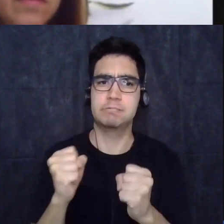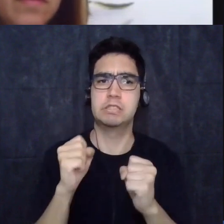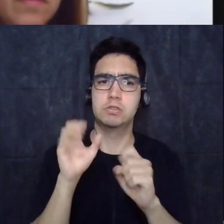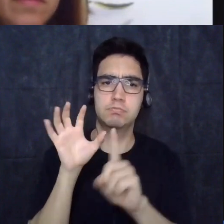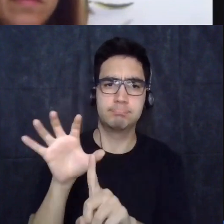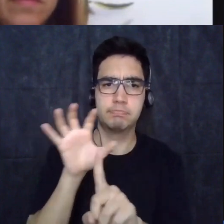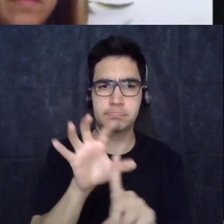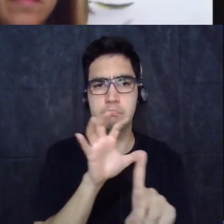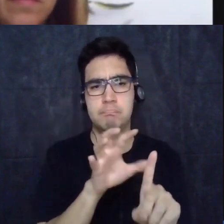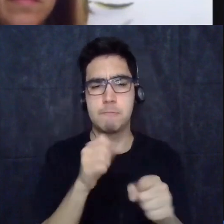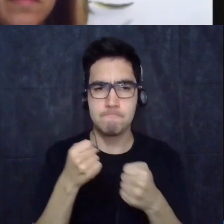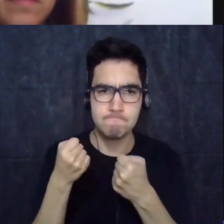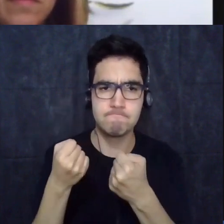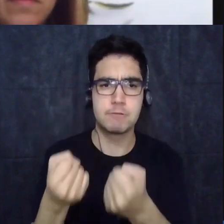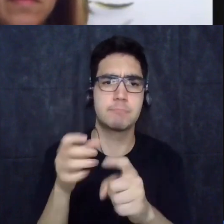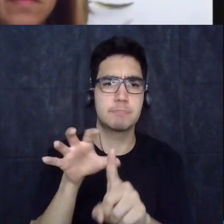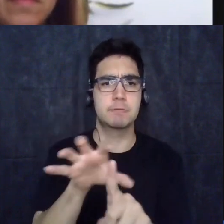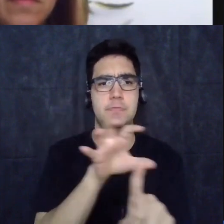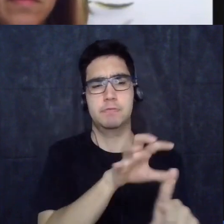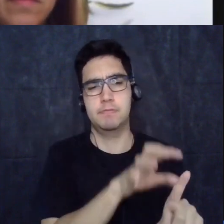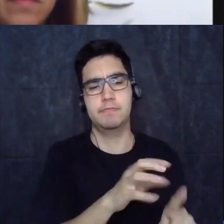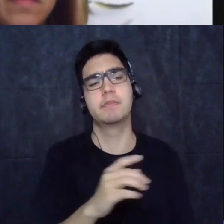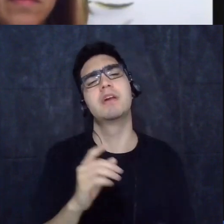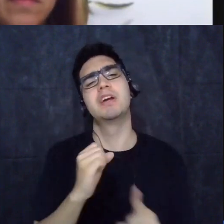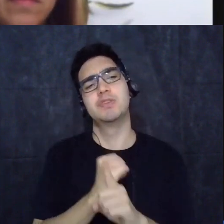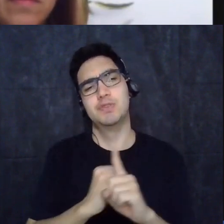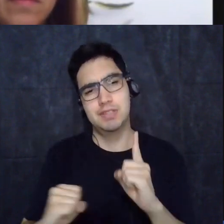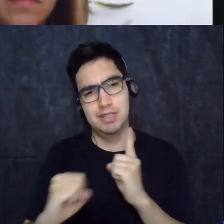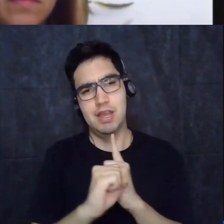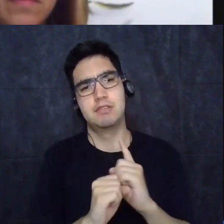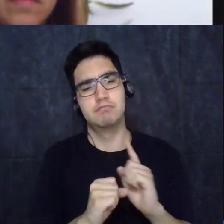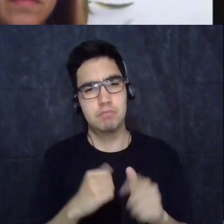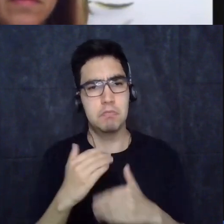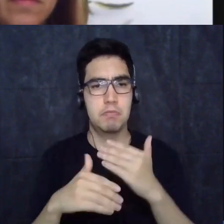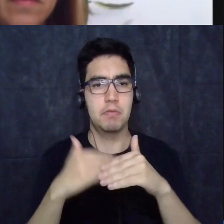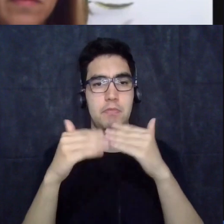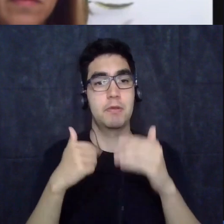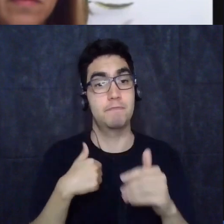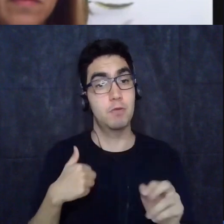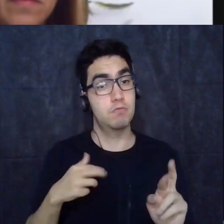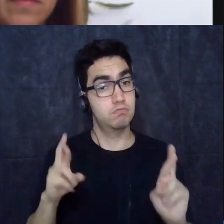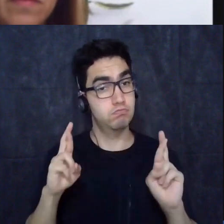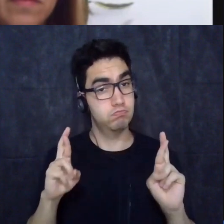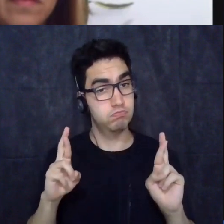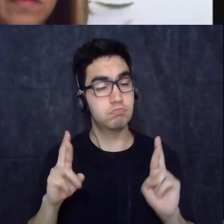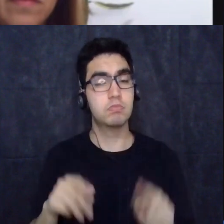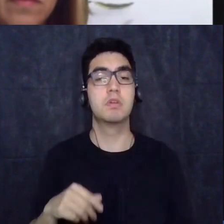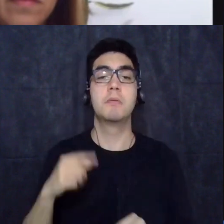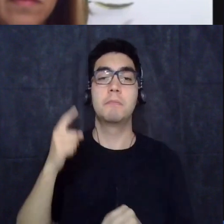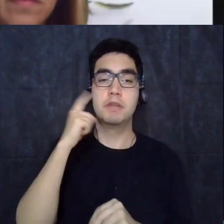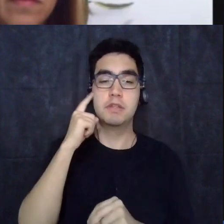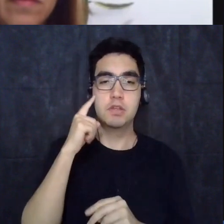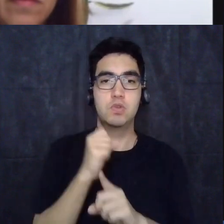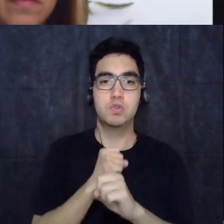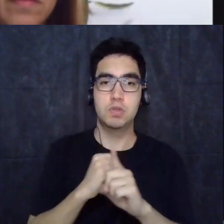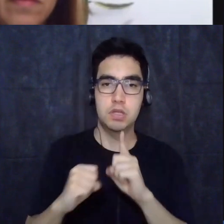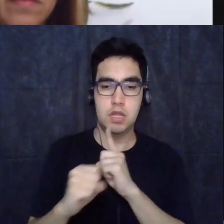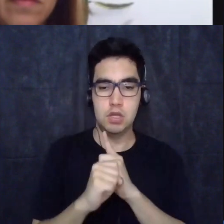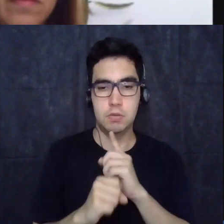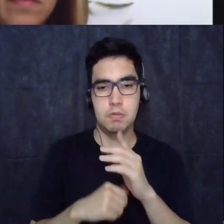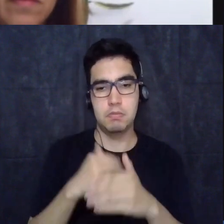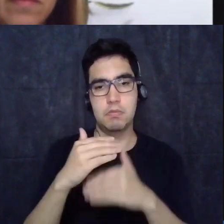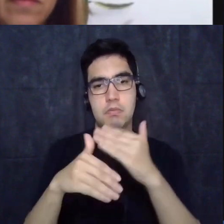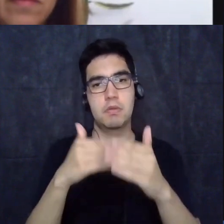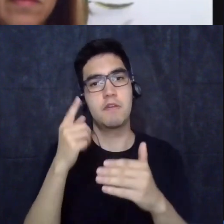sociedade e eu já disse no início eu sou otimista vai considerando que certas práticas